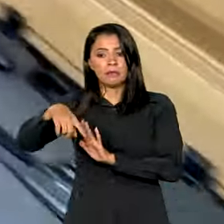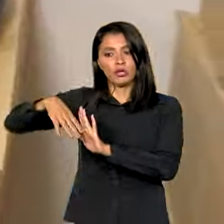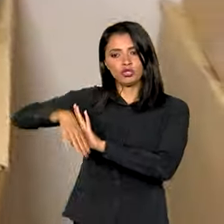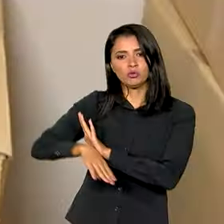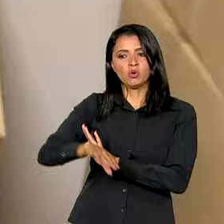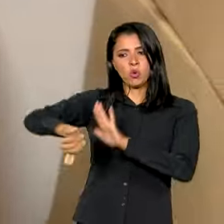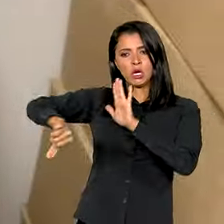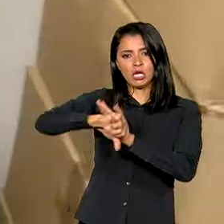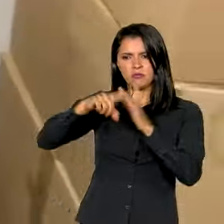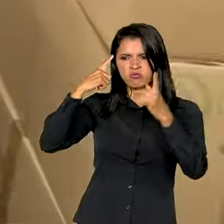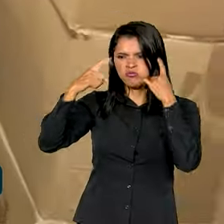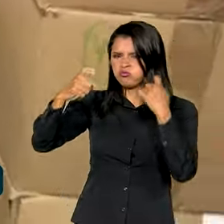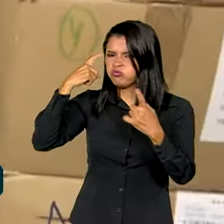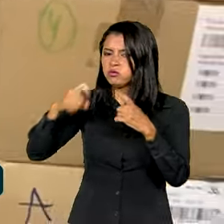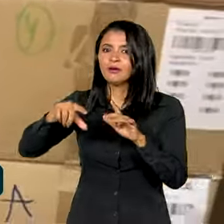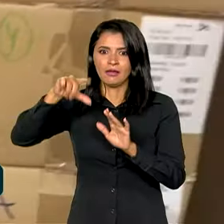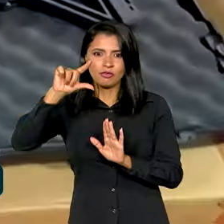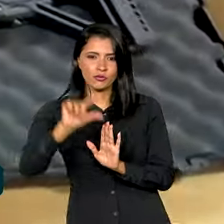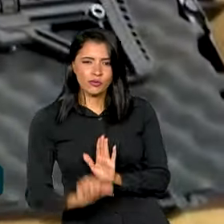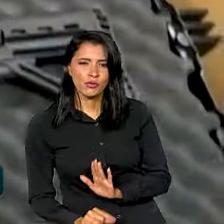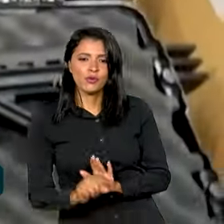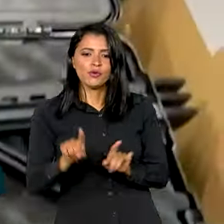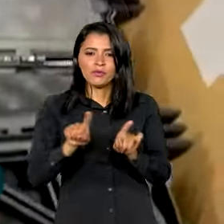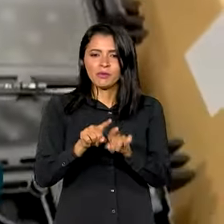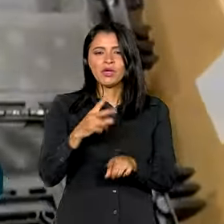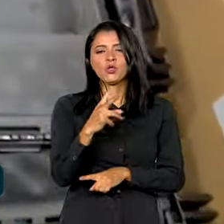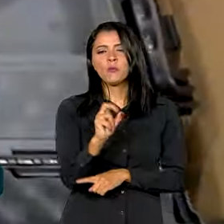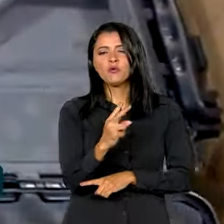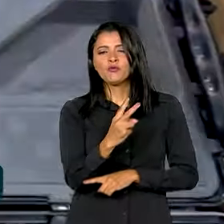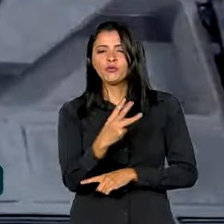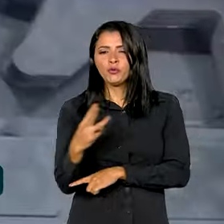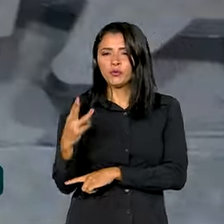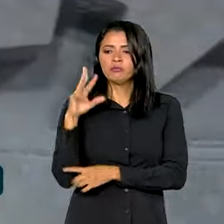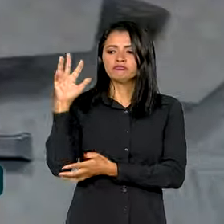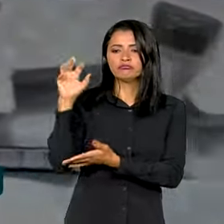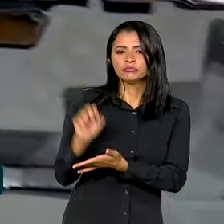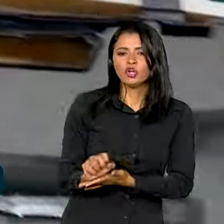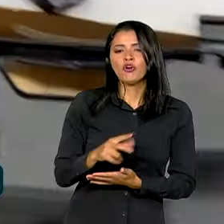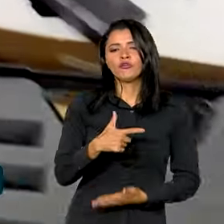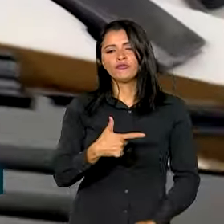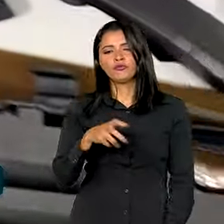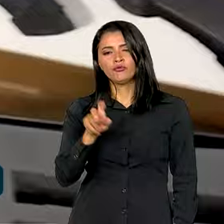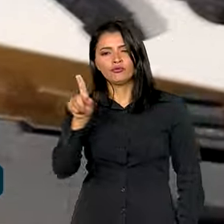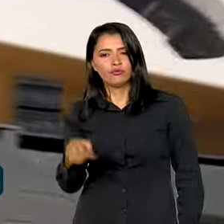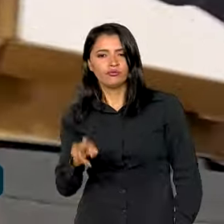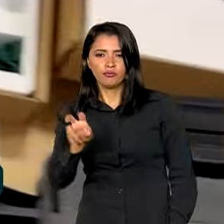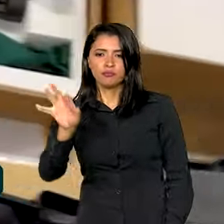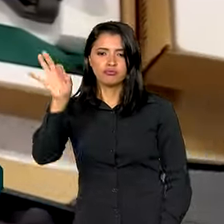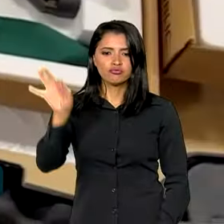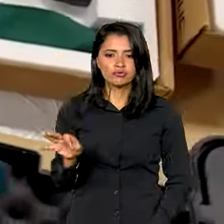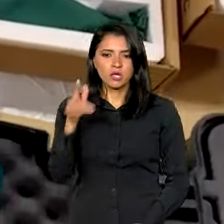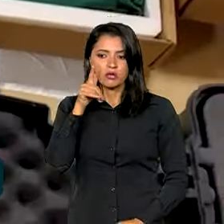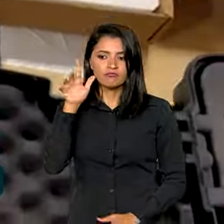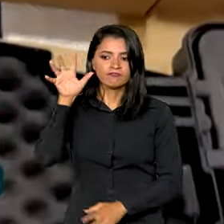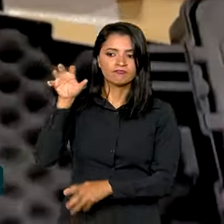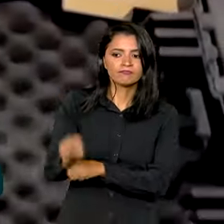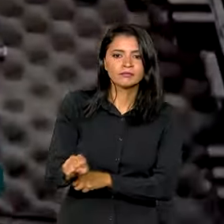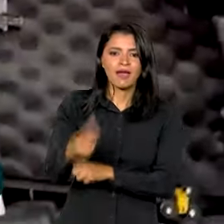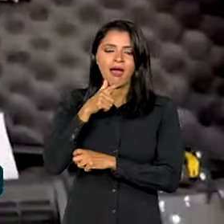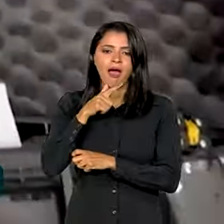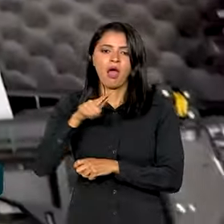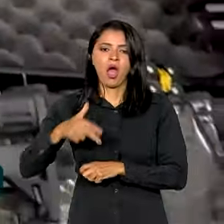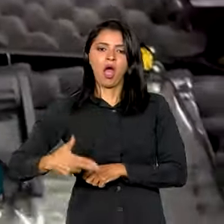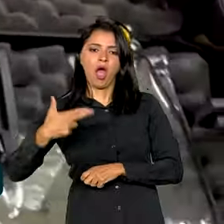intencionais, 2023 também registrou aumento de 25,5% na apreensão de armas ilegais.